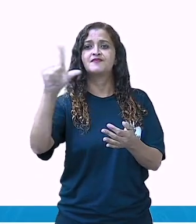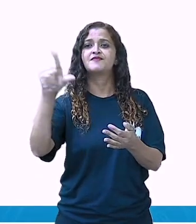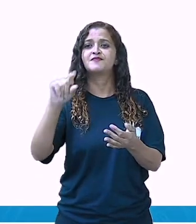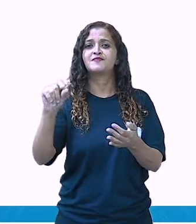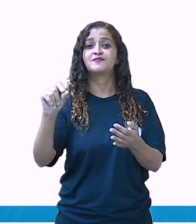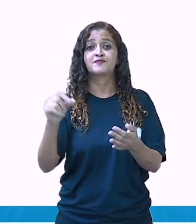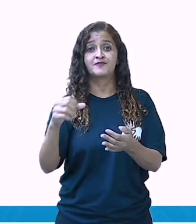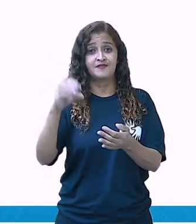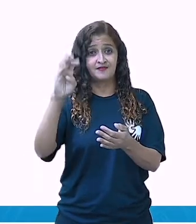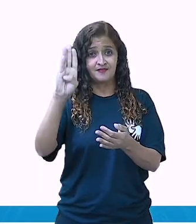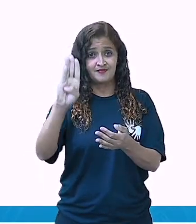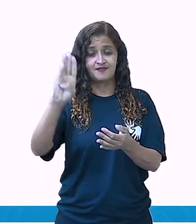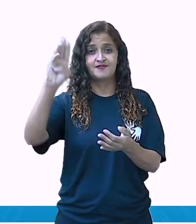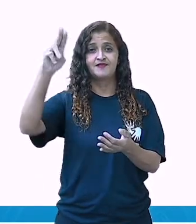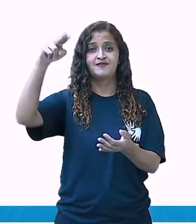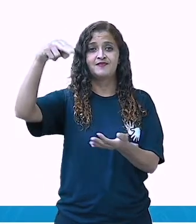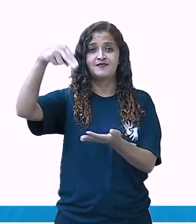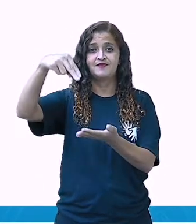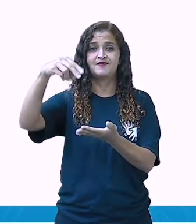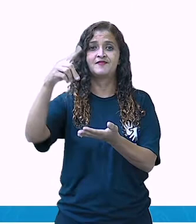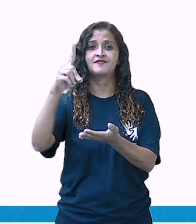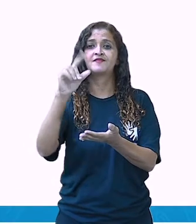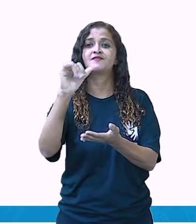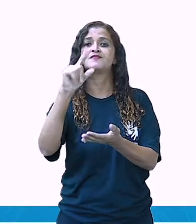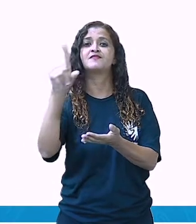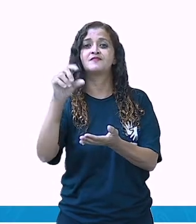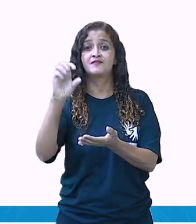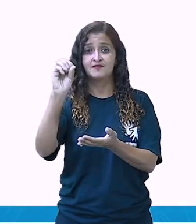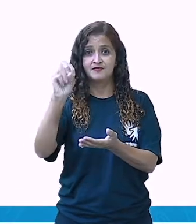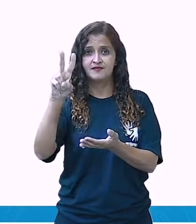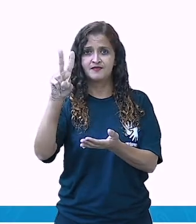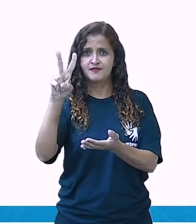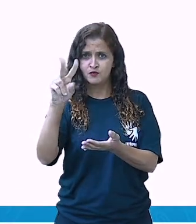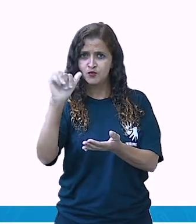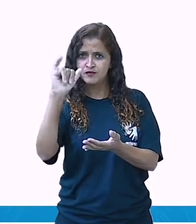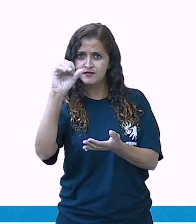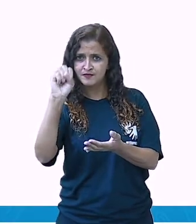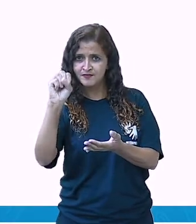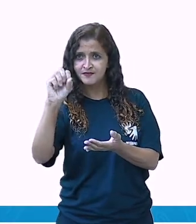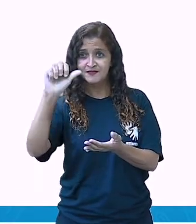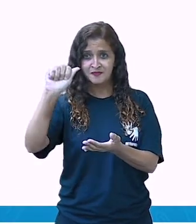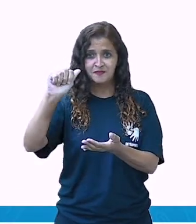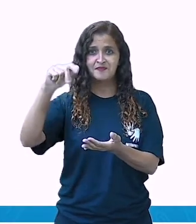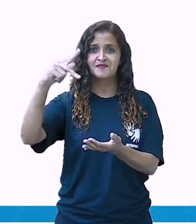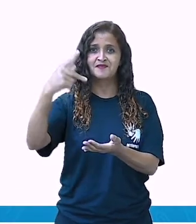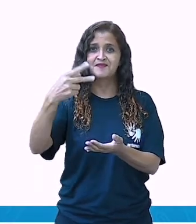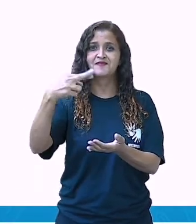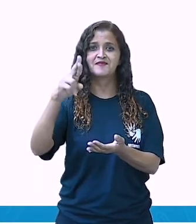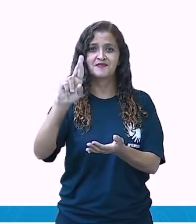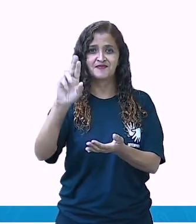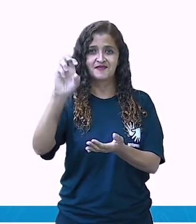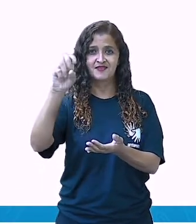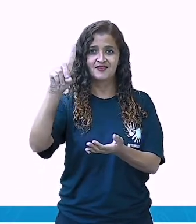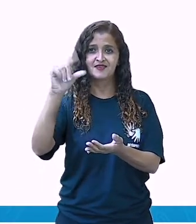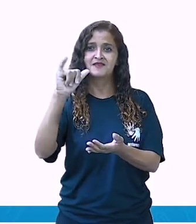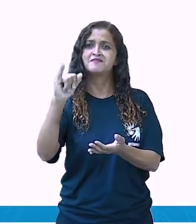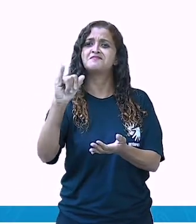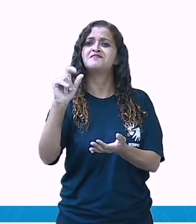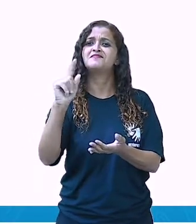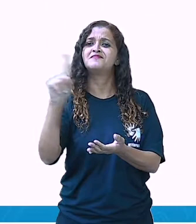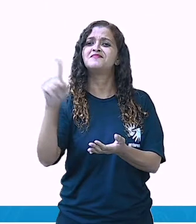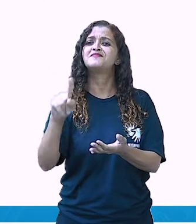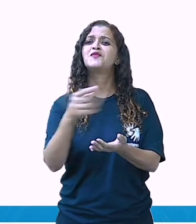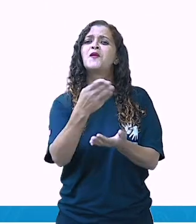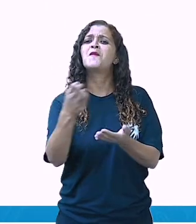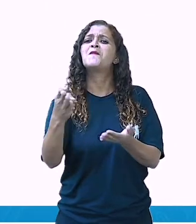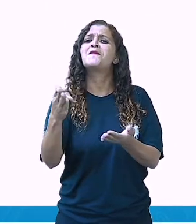A gente tem bendiz, ouvis, aprendiz. Eu tenho, ó, um monte de aprendiz aí em casa agora. Aprendendo com a gente